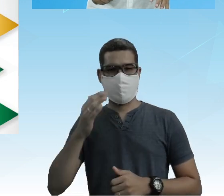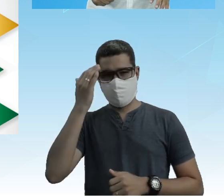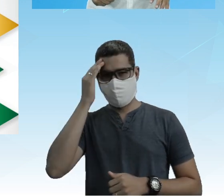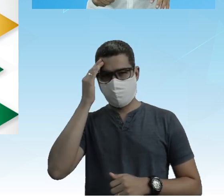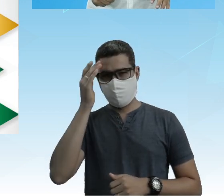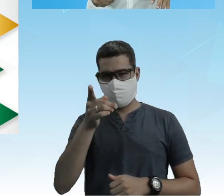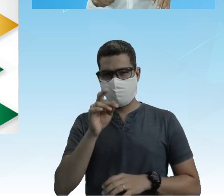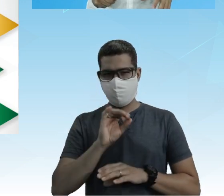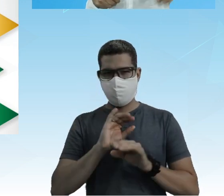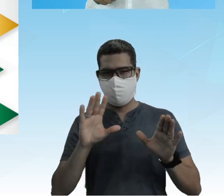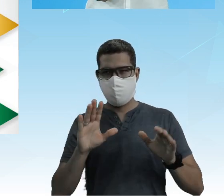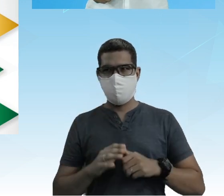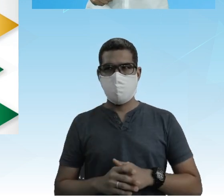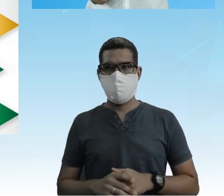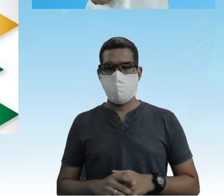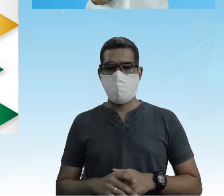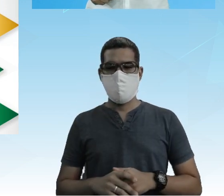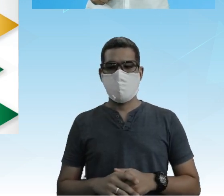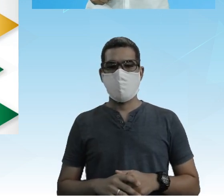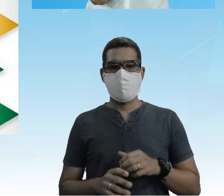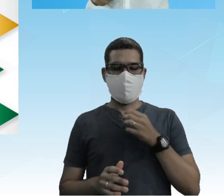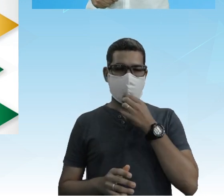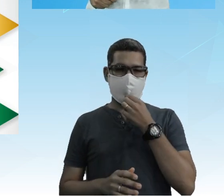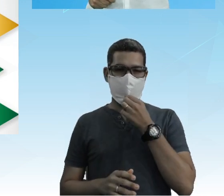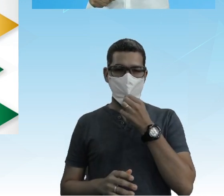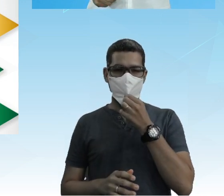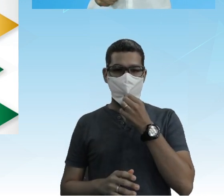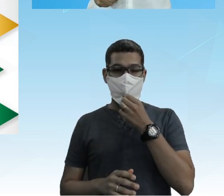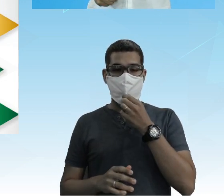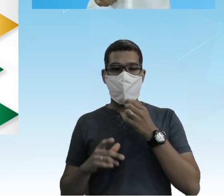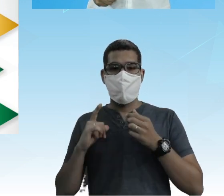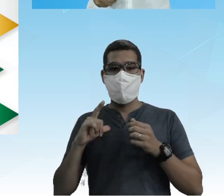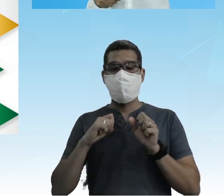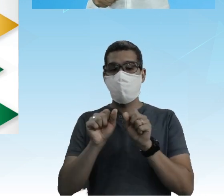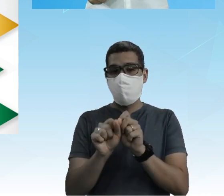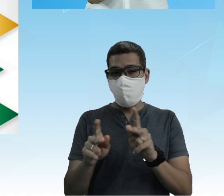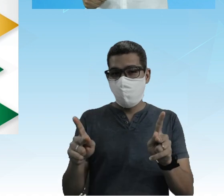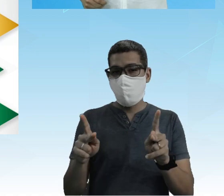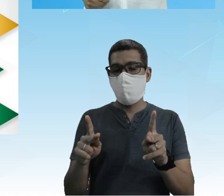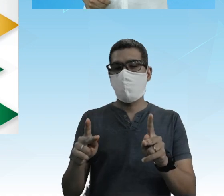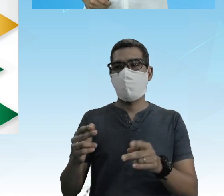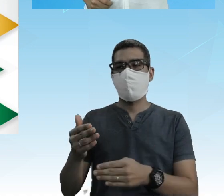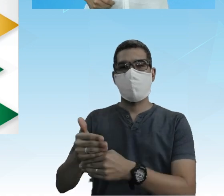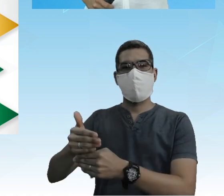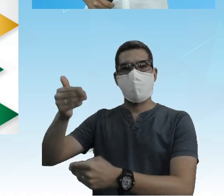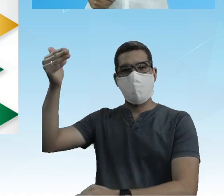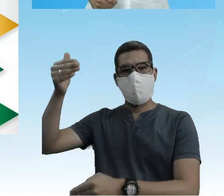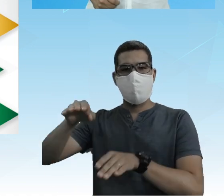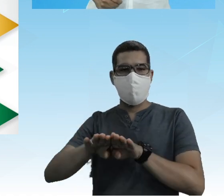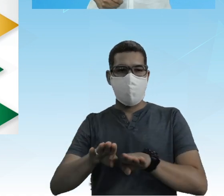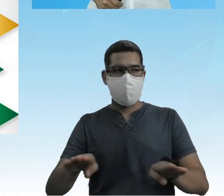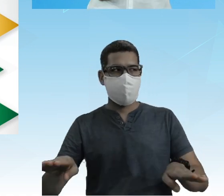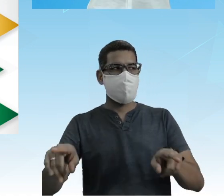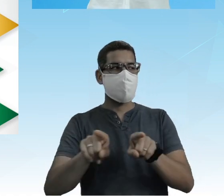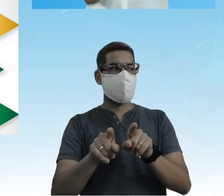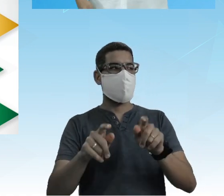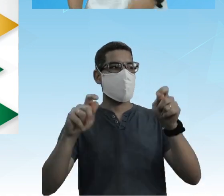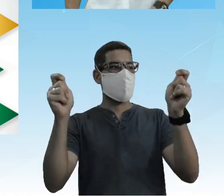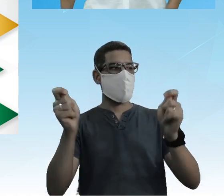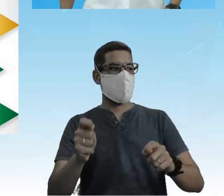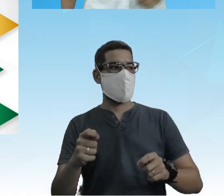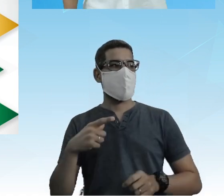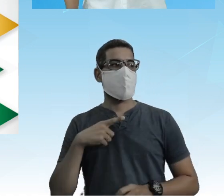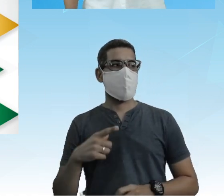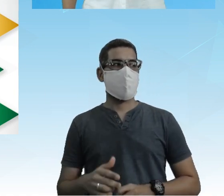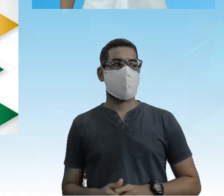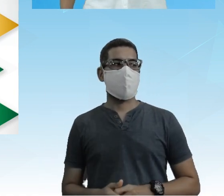Tá claro pra você O que é a simetria? Viu no shopping Já no piso Viu nas paredes Viu nos mozaks Ou então na arte Quando a gente